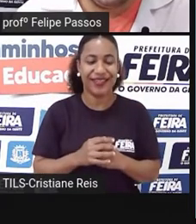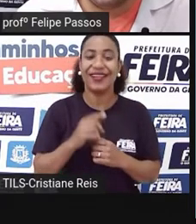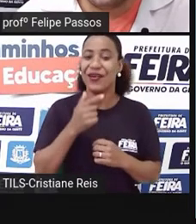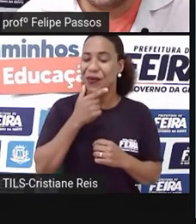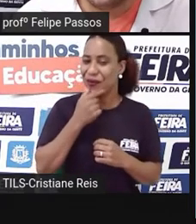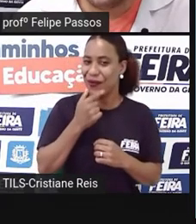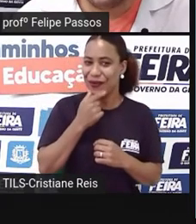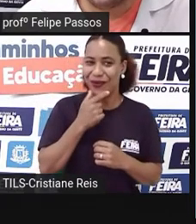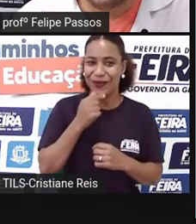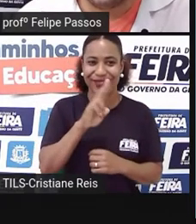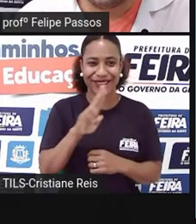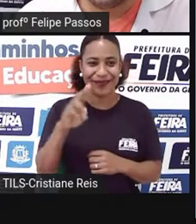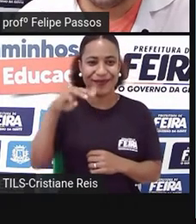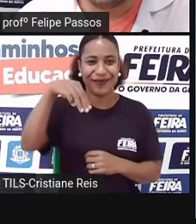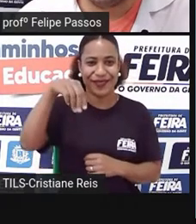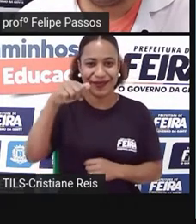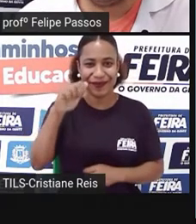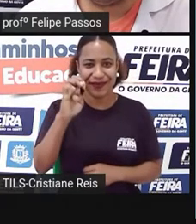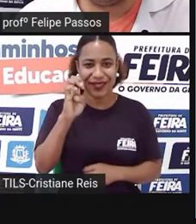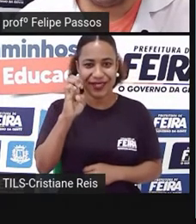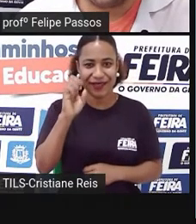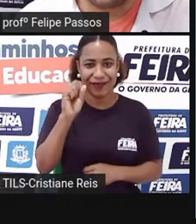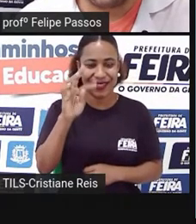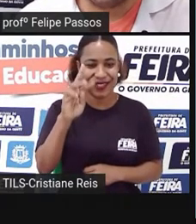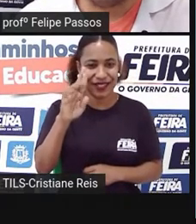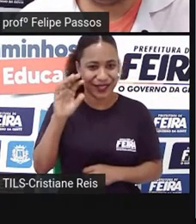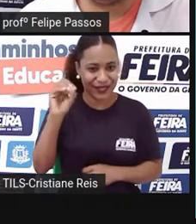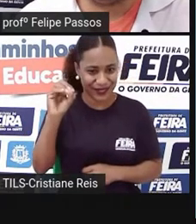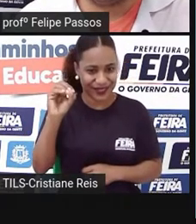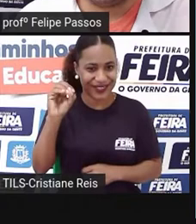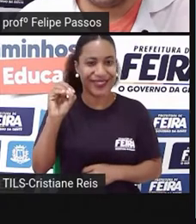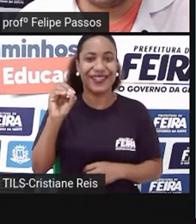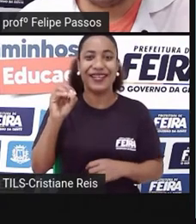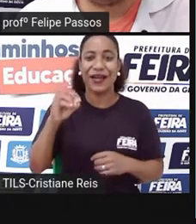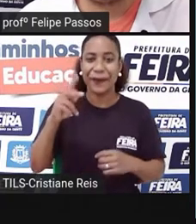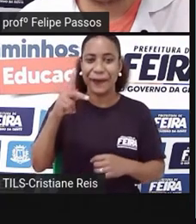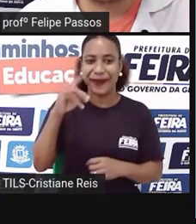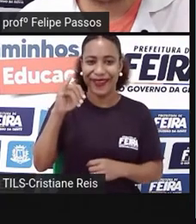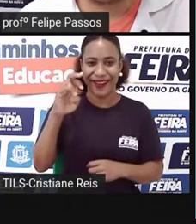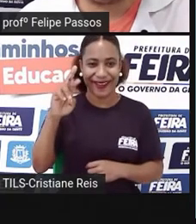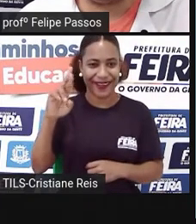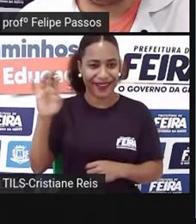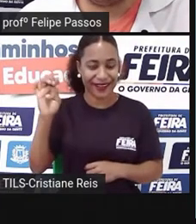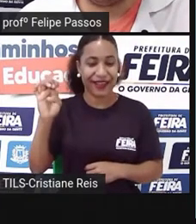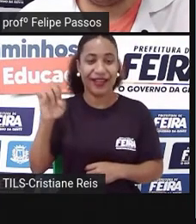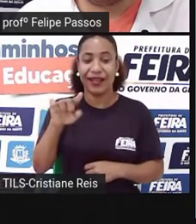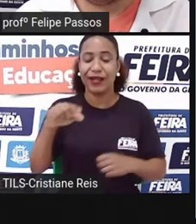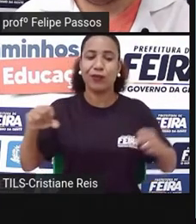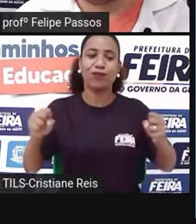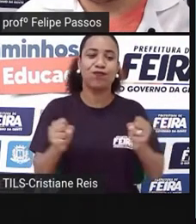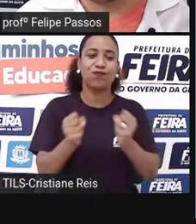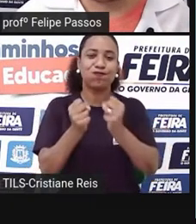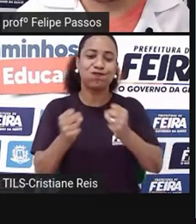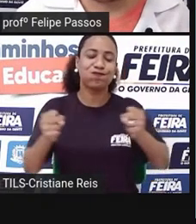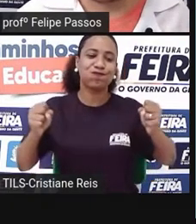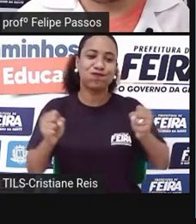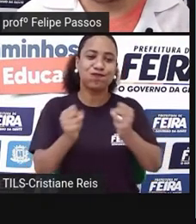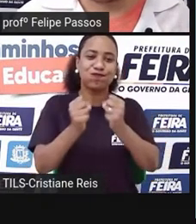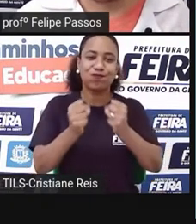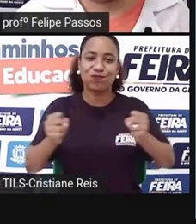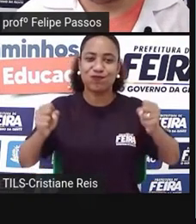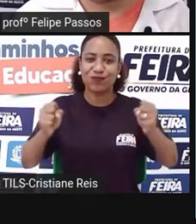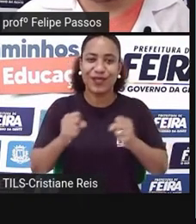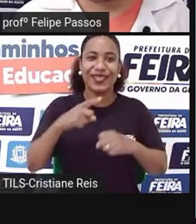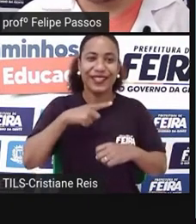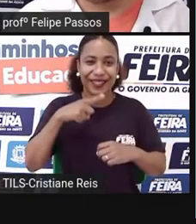Bié dos Oito Baixos, era um sanfoneiro aqui da cidade que se apresentava no centro de abastecimento nas segundas-feiras, e aí ele lançou o primeiro